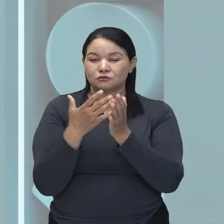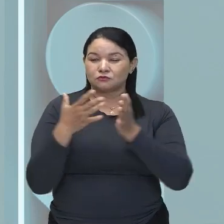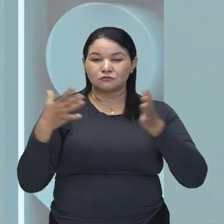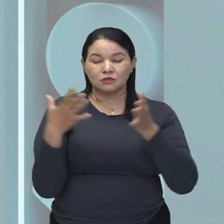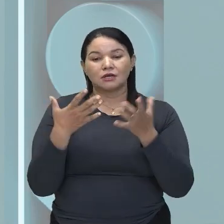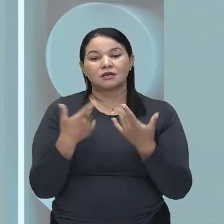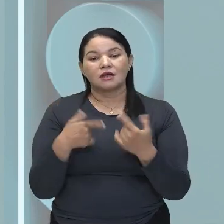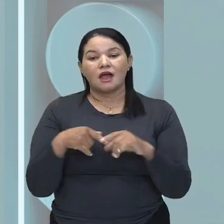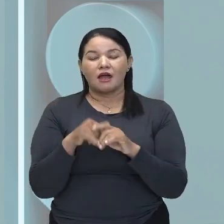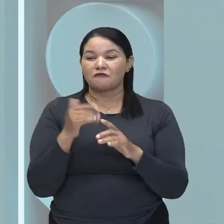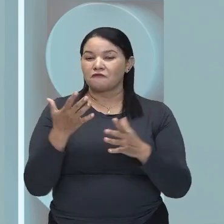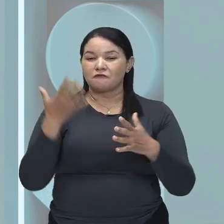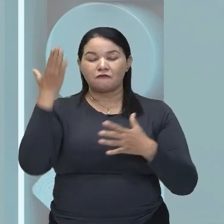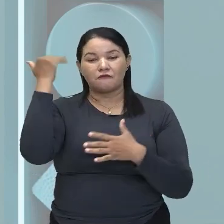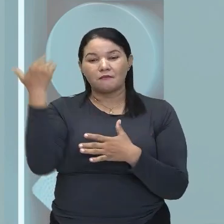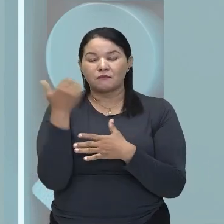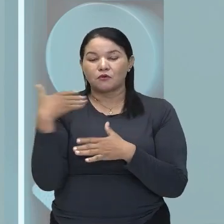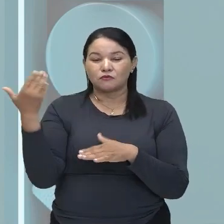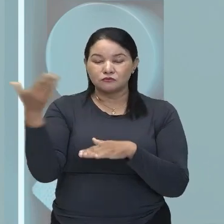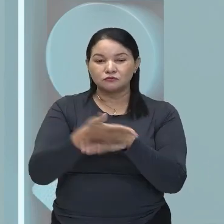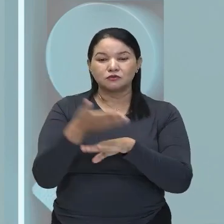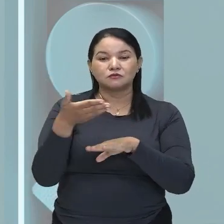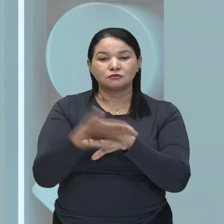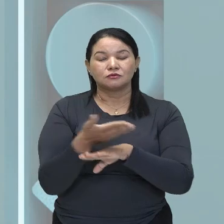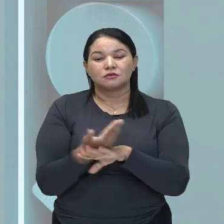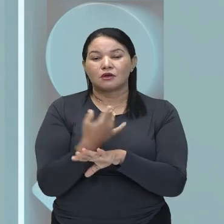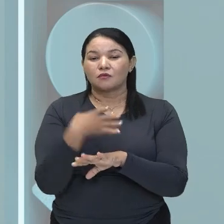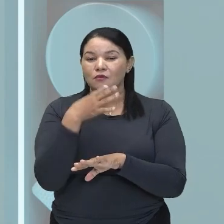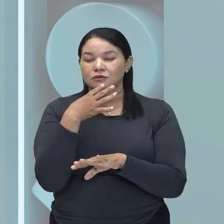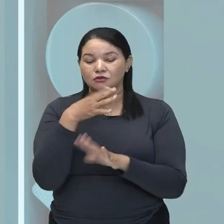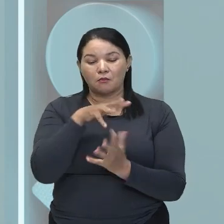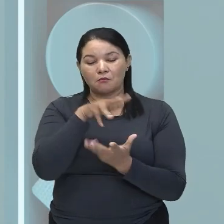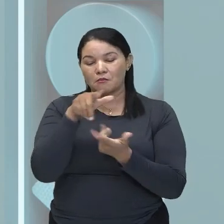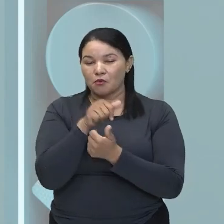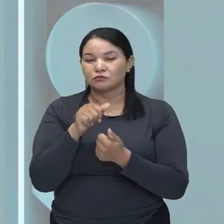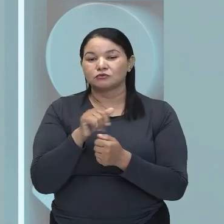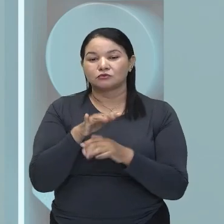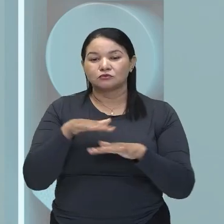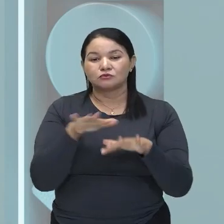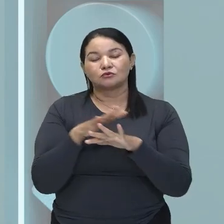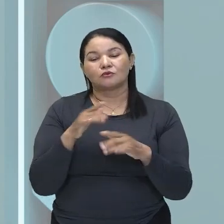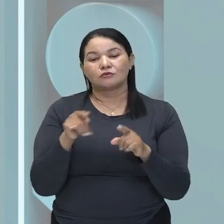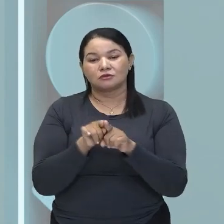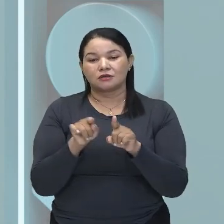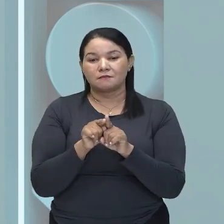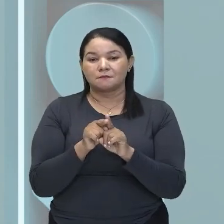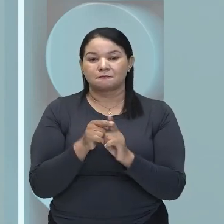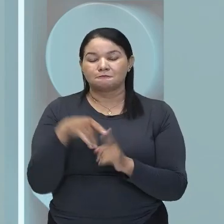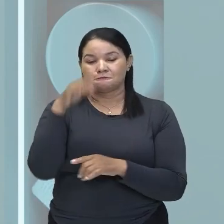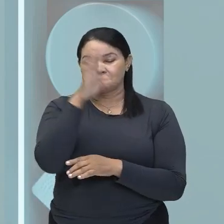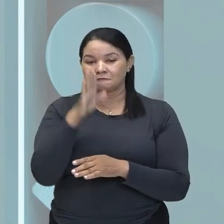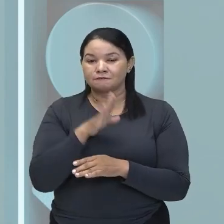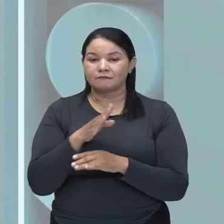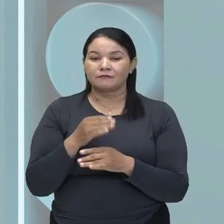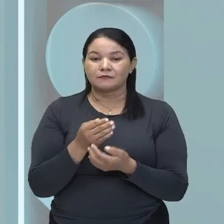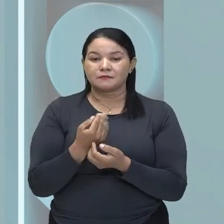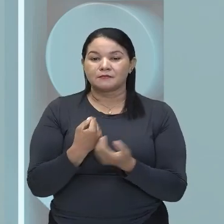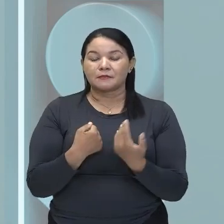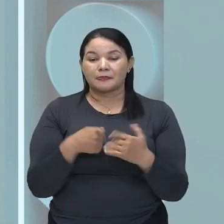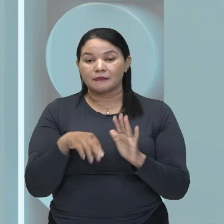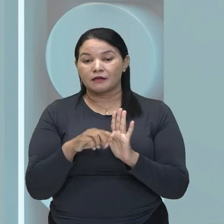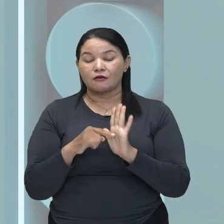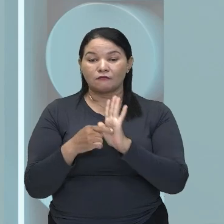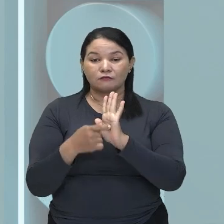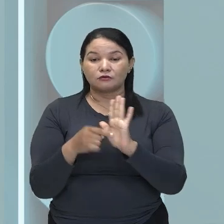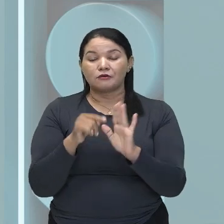muito famosas, Conhecida no mundo inteiro, E também de cunho nacional, Que foi interpretada na